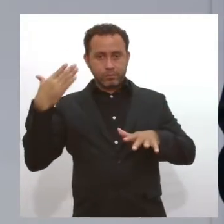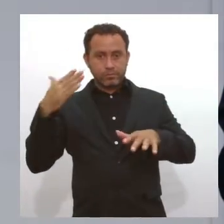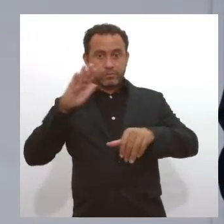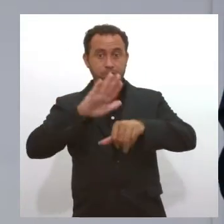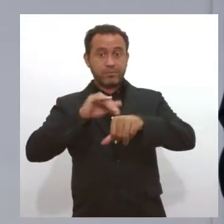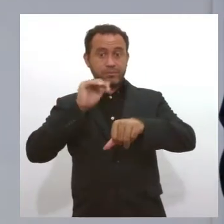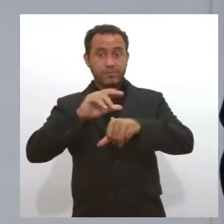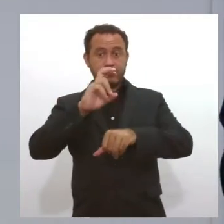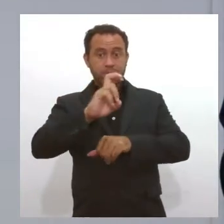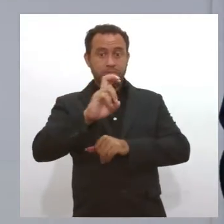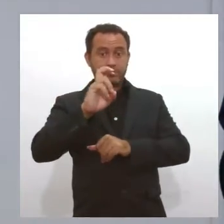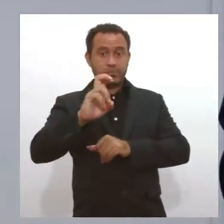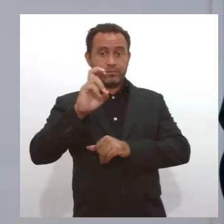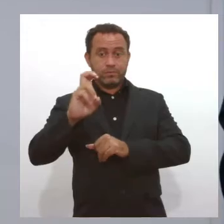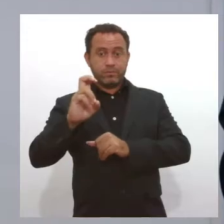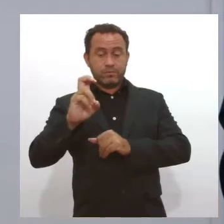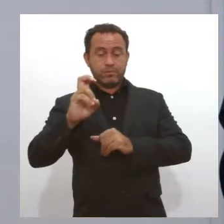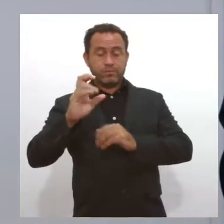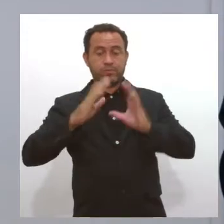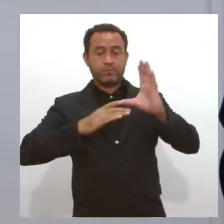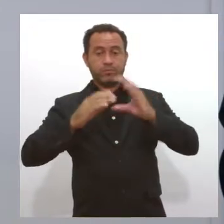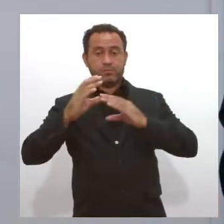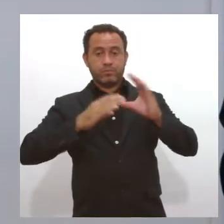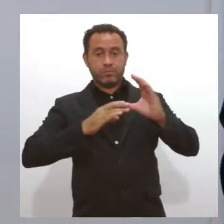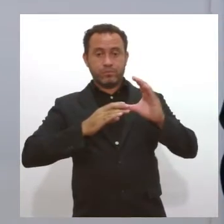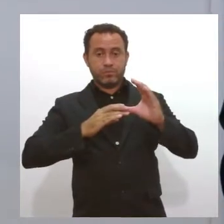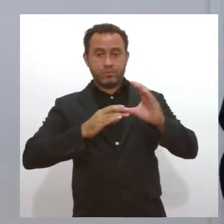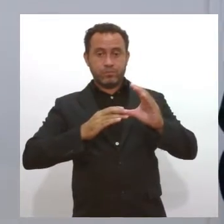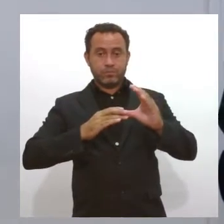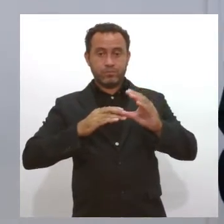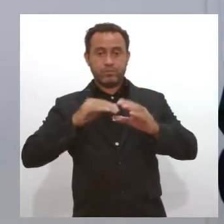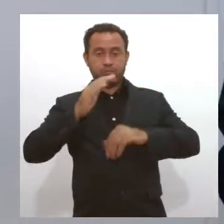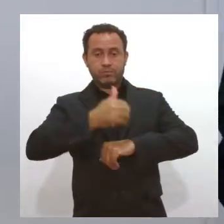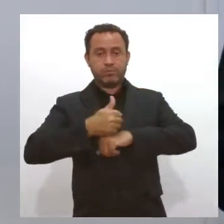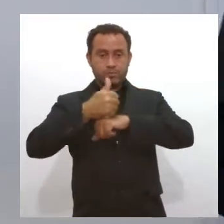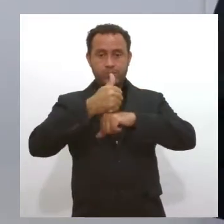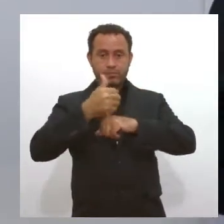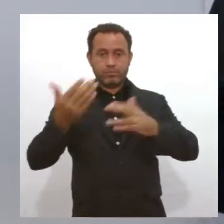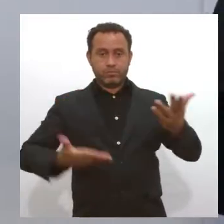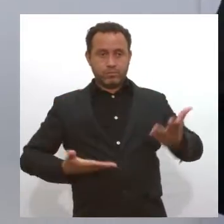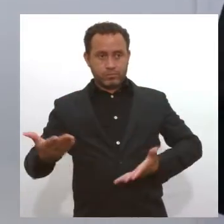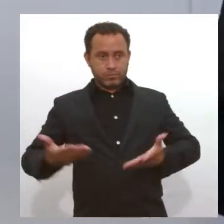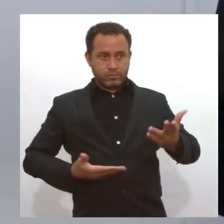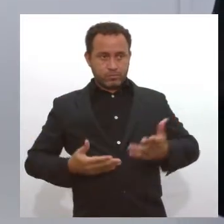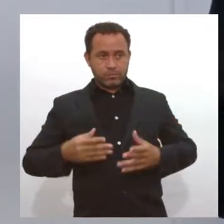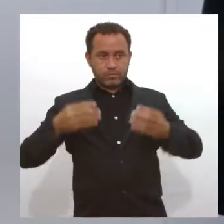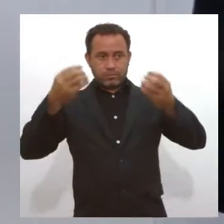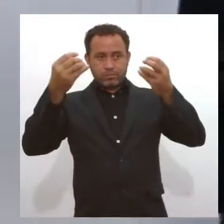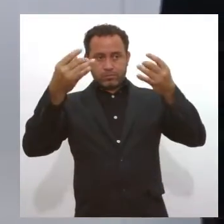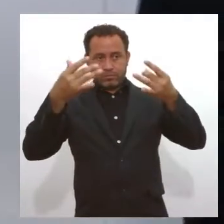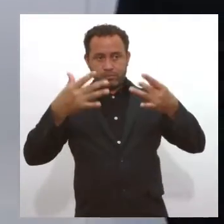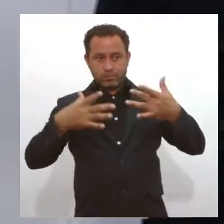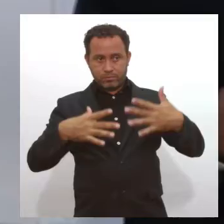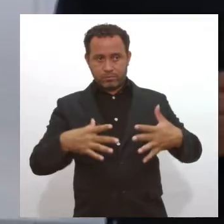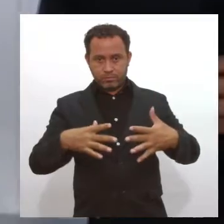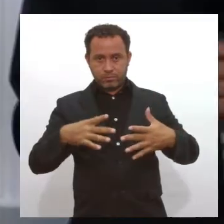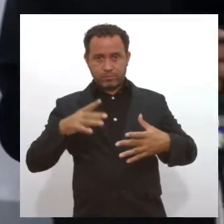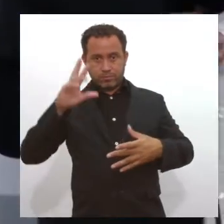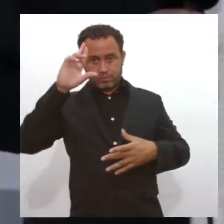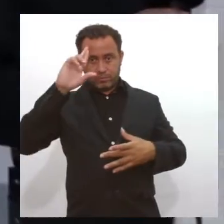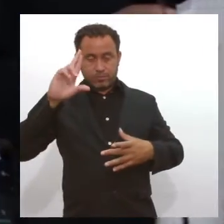convocar 555 novos servidores públicos. Quem traz detalhes sobre esse assunto é o